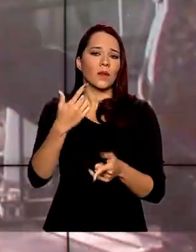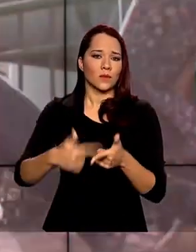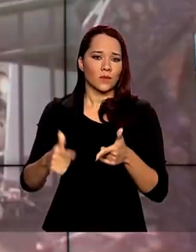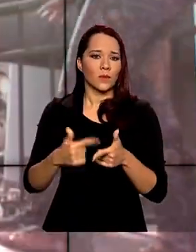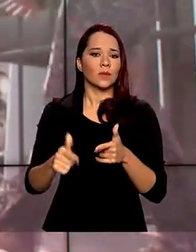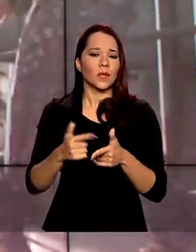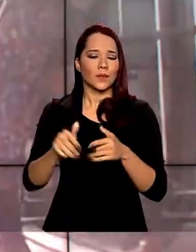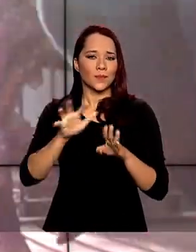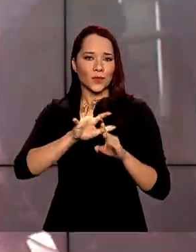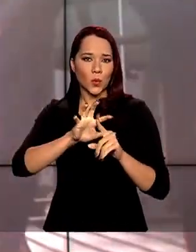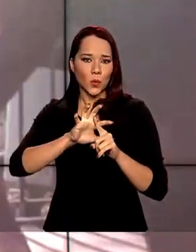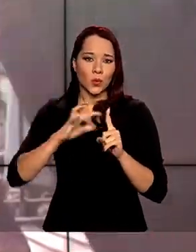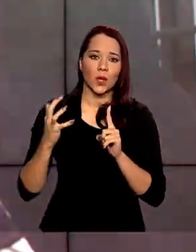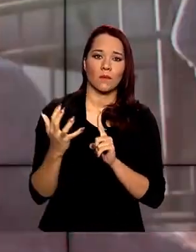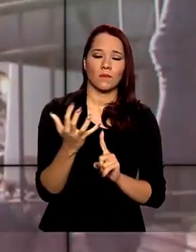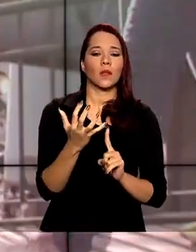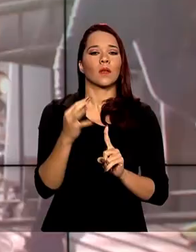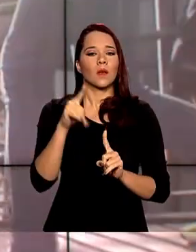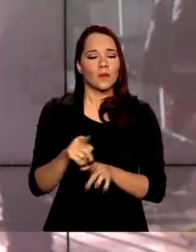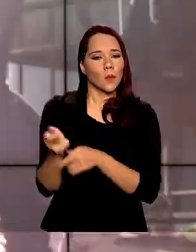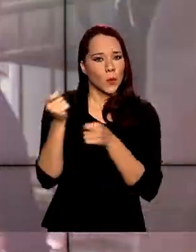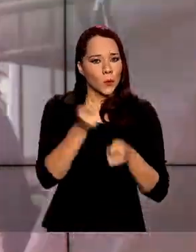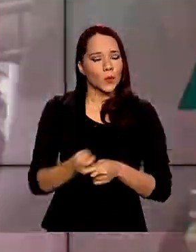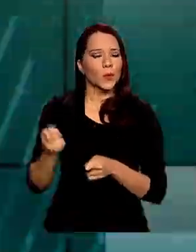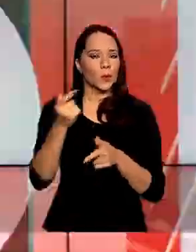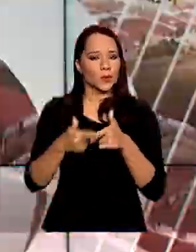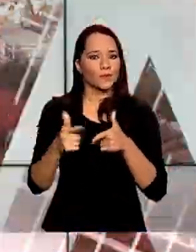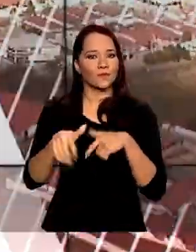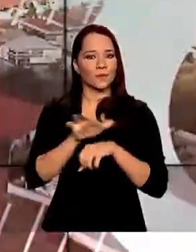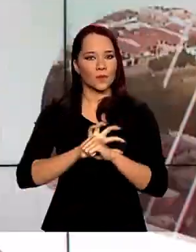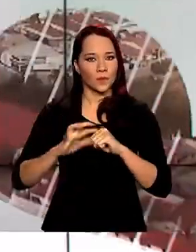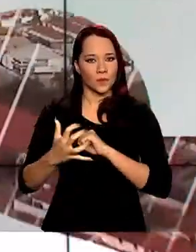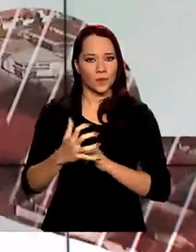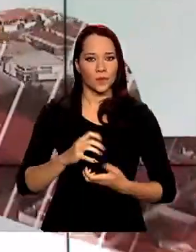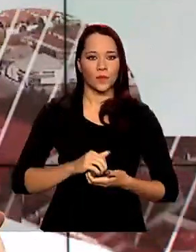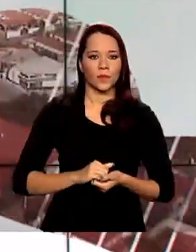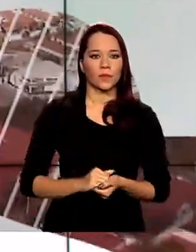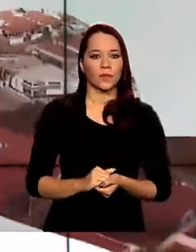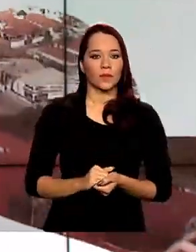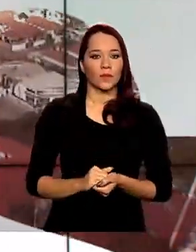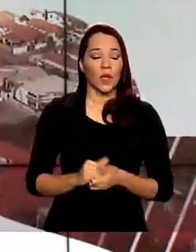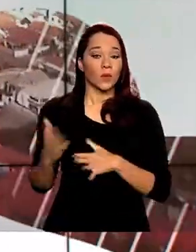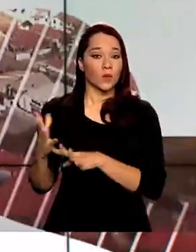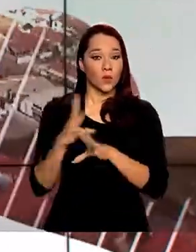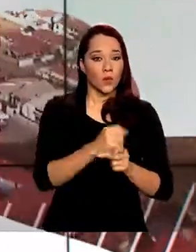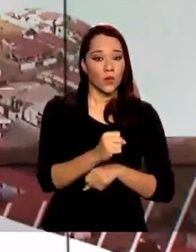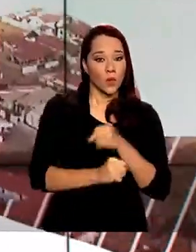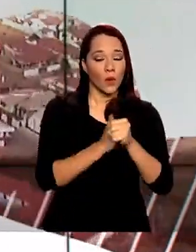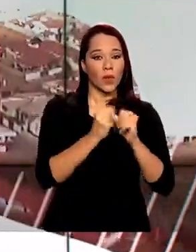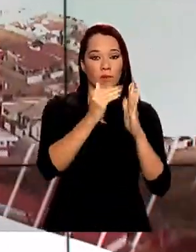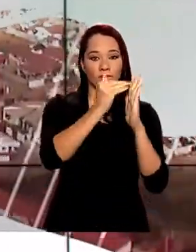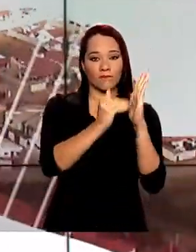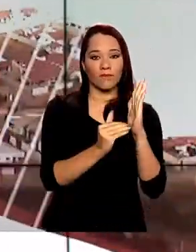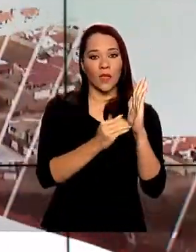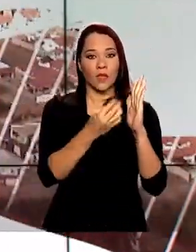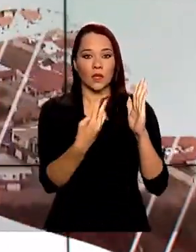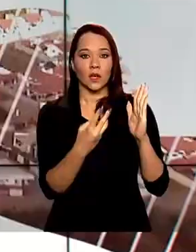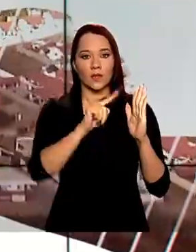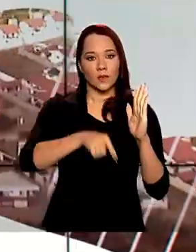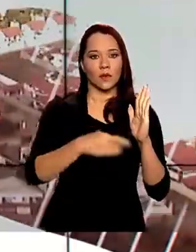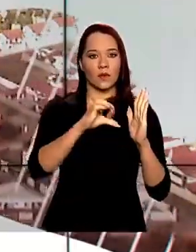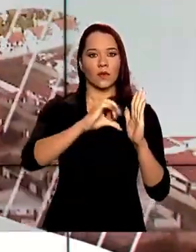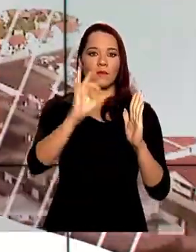os efeitos do isolamento social para controle da pandemia de Covid-19. No acumulado do ano, a queda é de 3